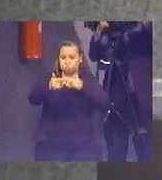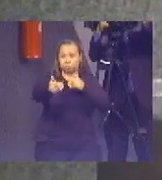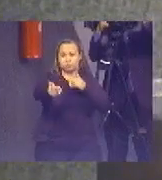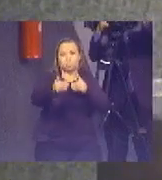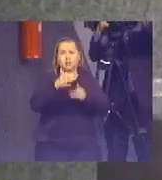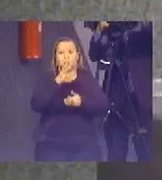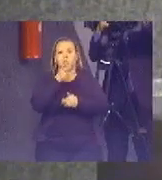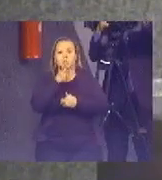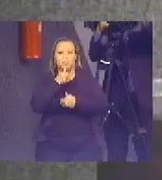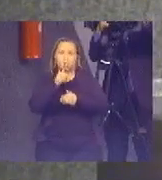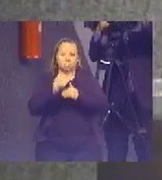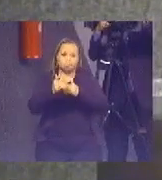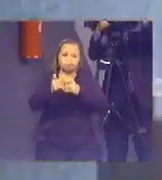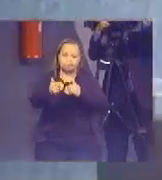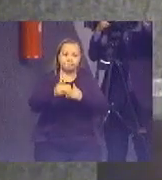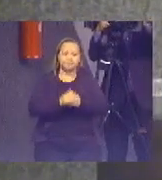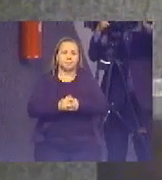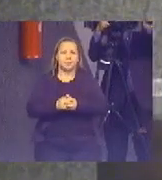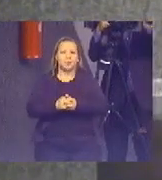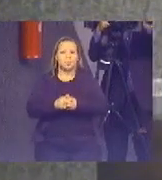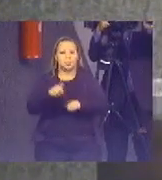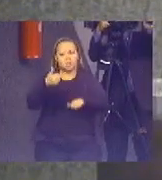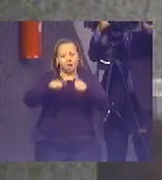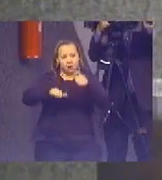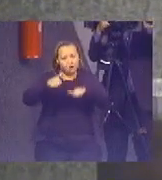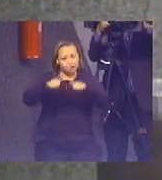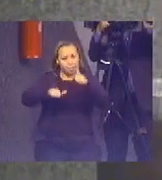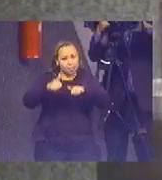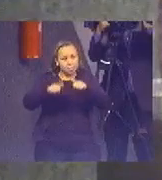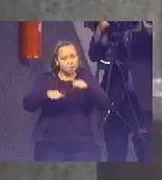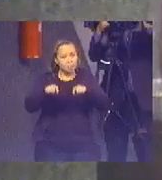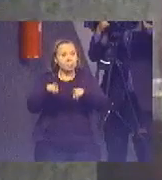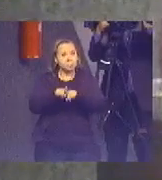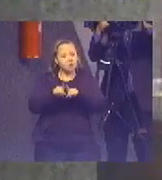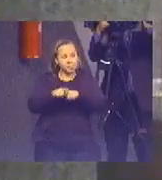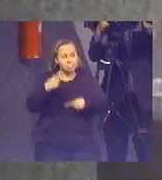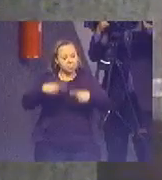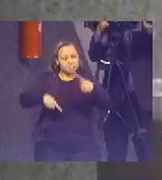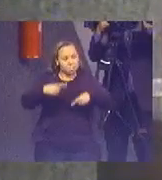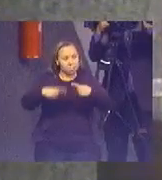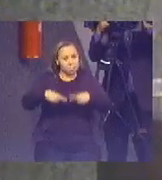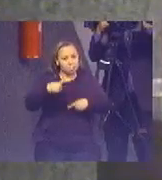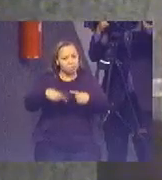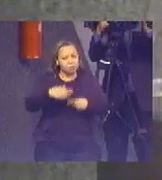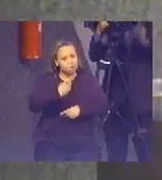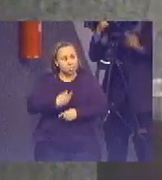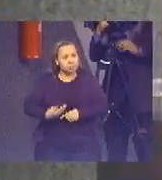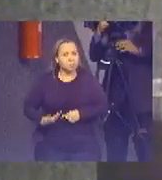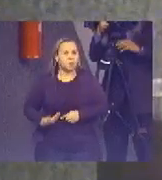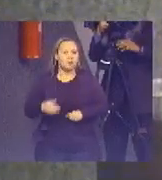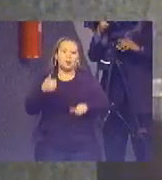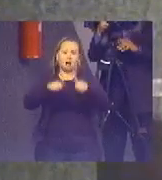E monitoramento e avaliação integrado de políticas públicas. que as políticas públicas não fossem avaliadas isoladamente, mas sim